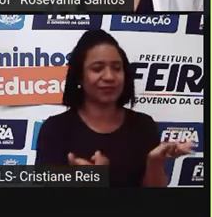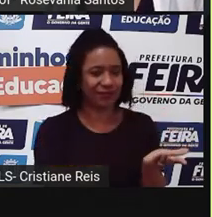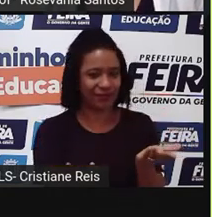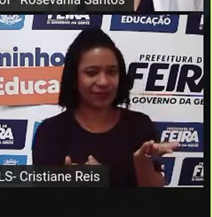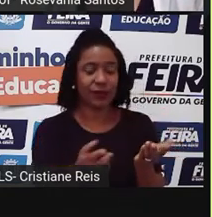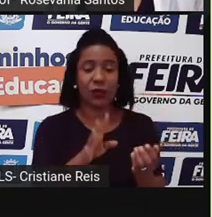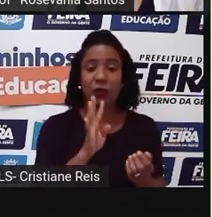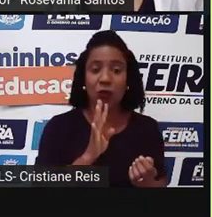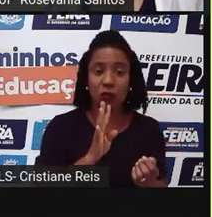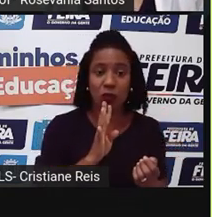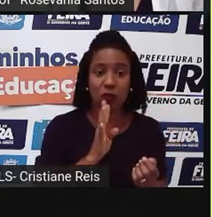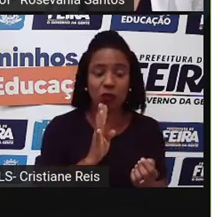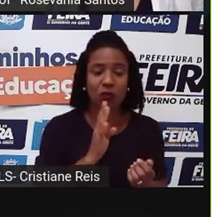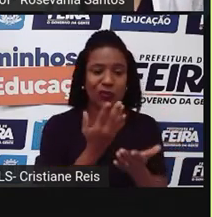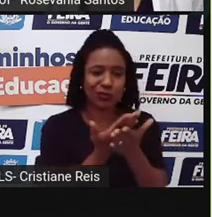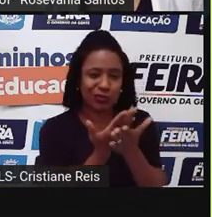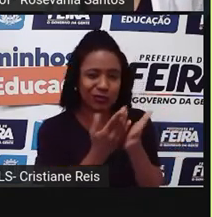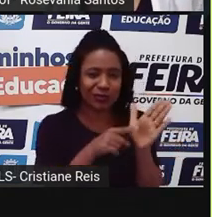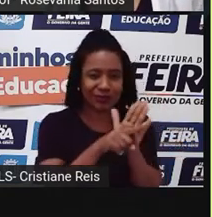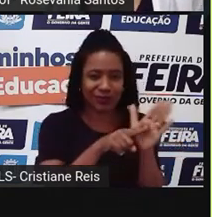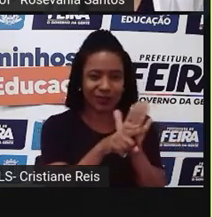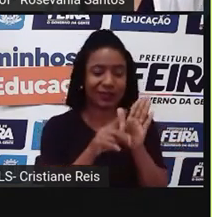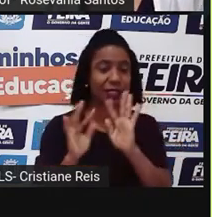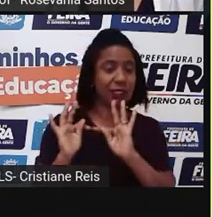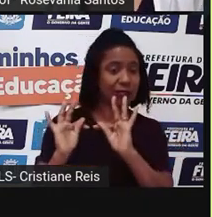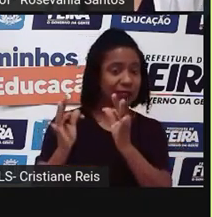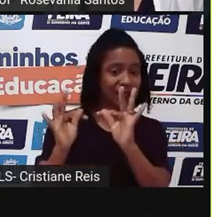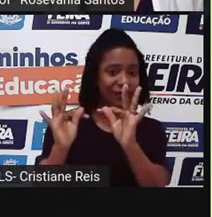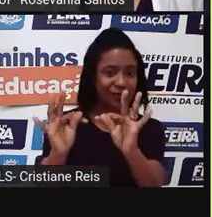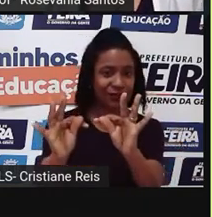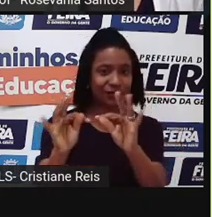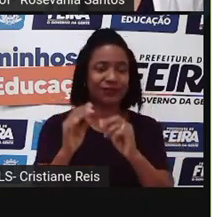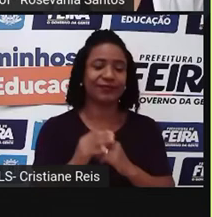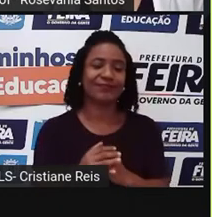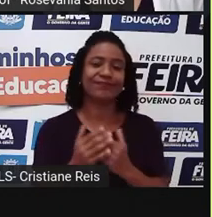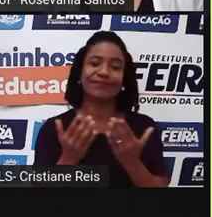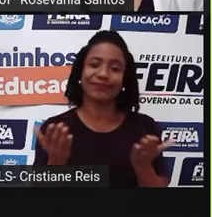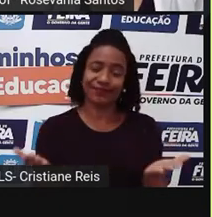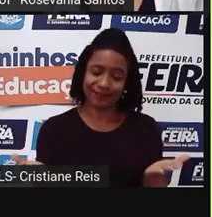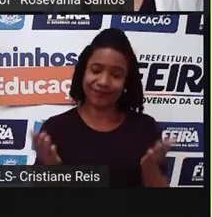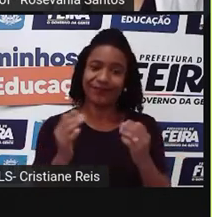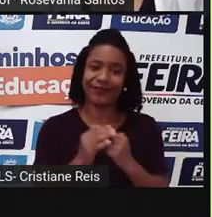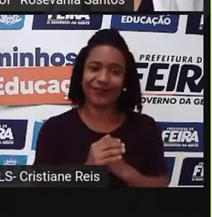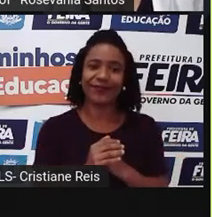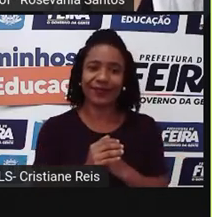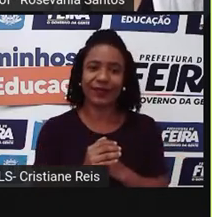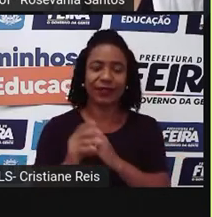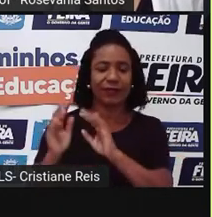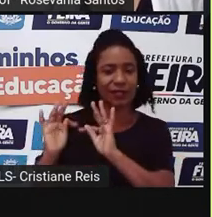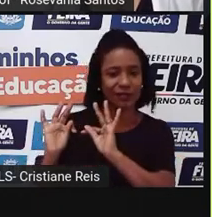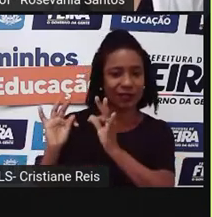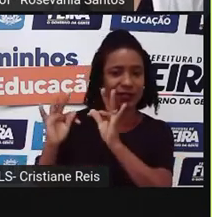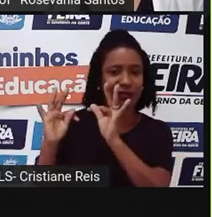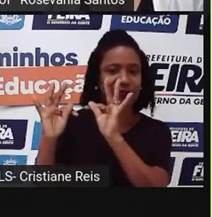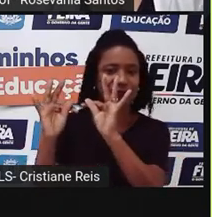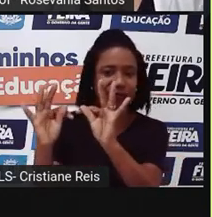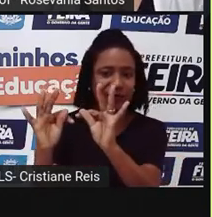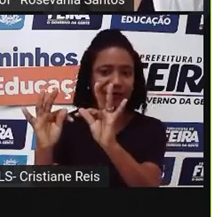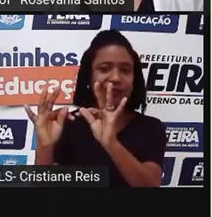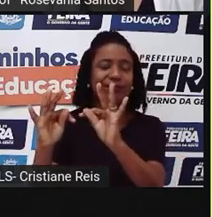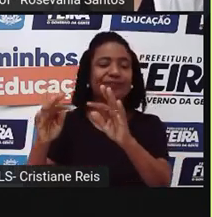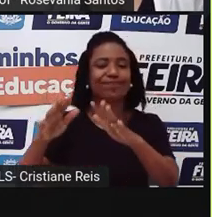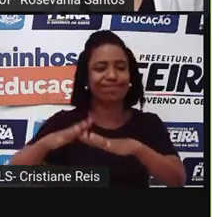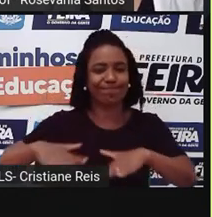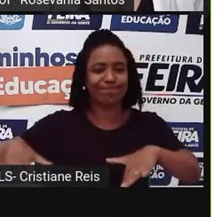conhecimento, em forma de tecnologia. E, infelizmente, às vezes, essa tecnologia faz com que o